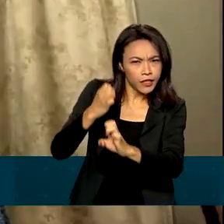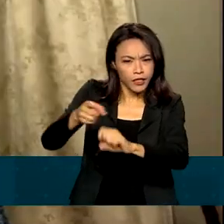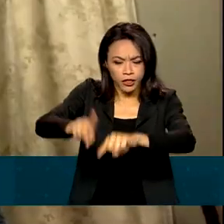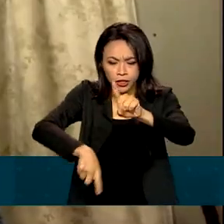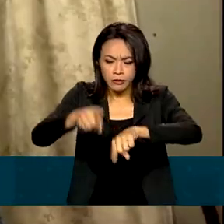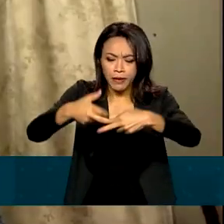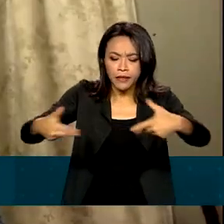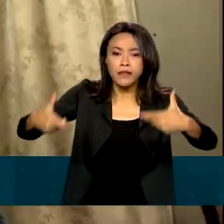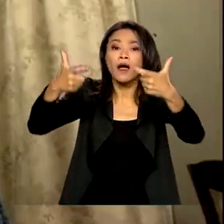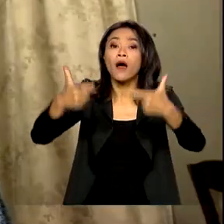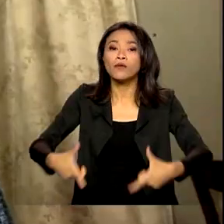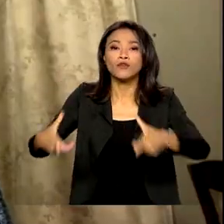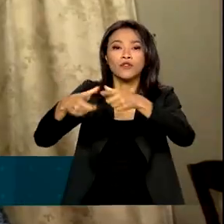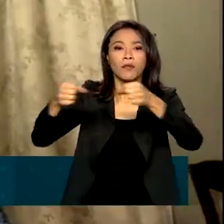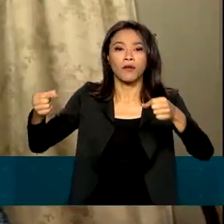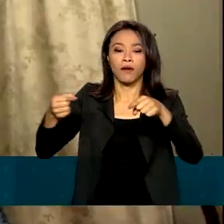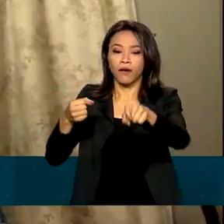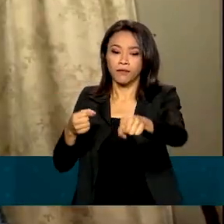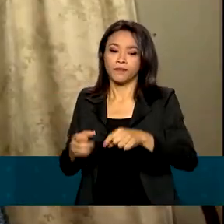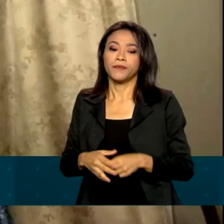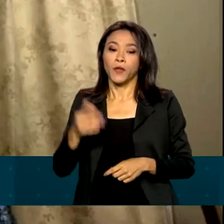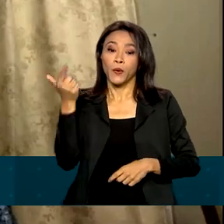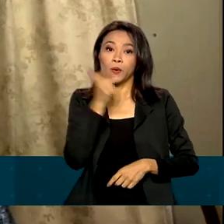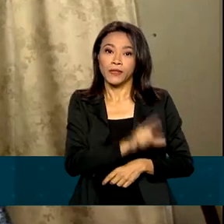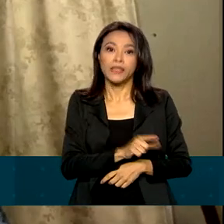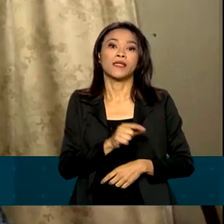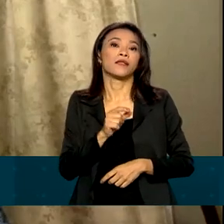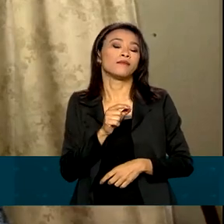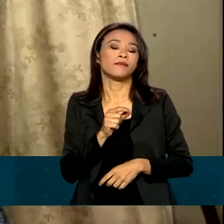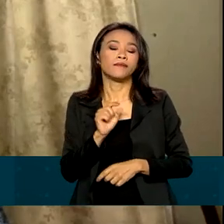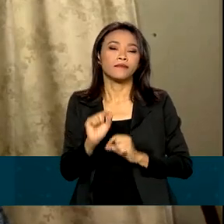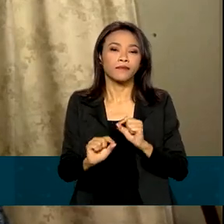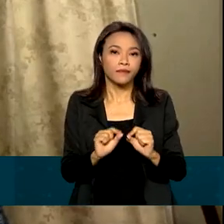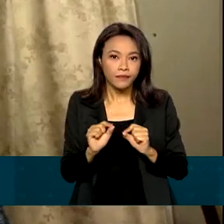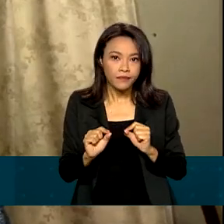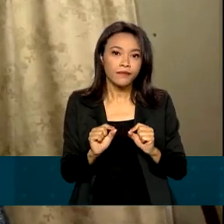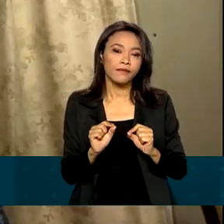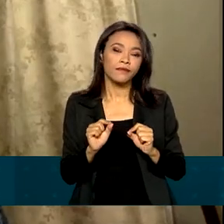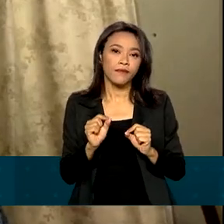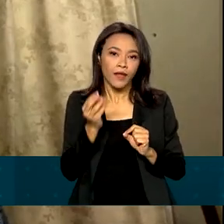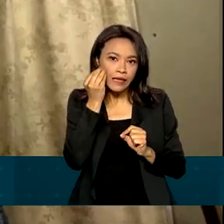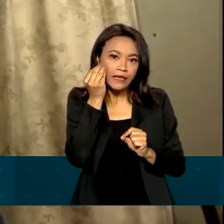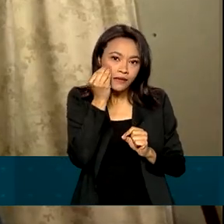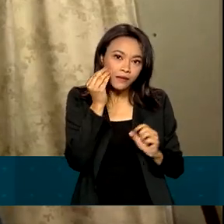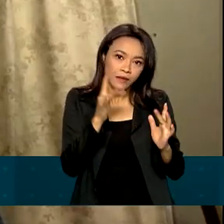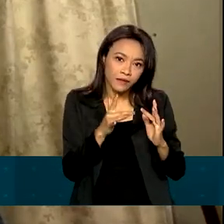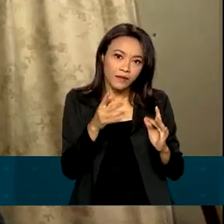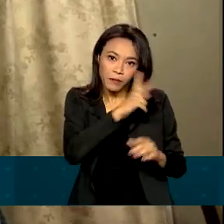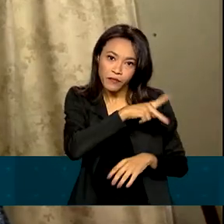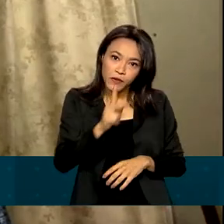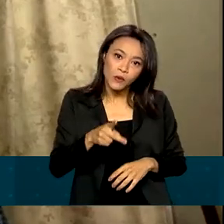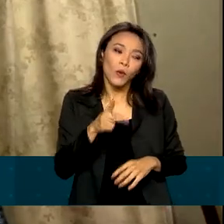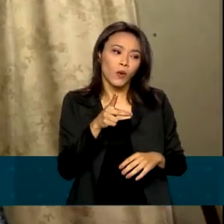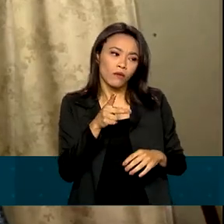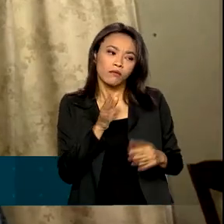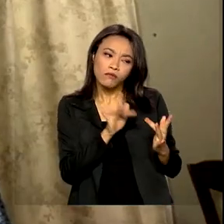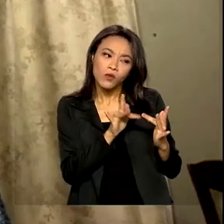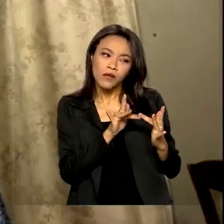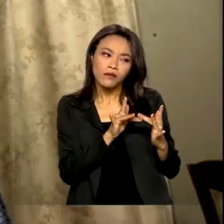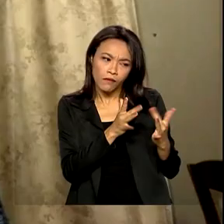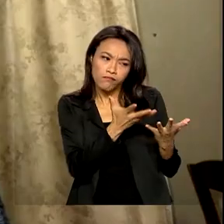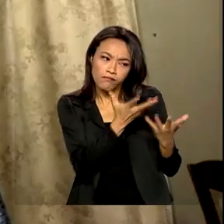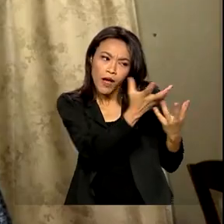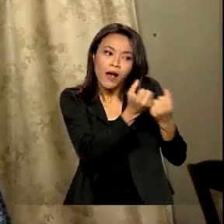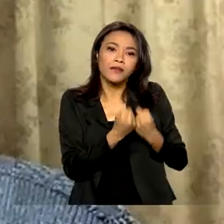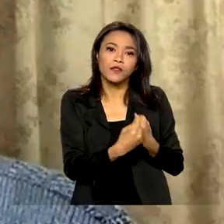Consegui o contato com um dos professores que eu tentei e ele aceitou me